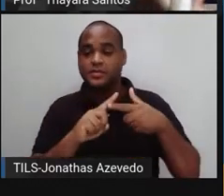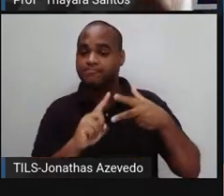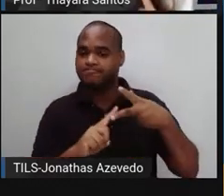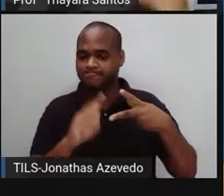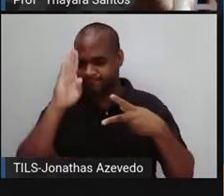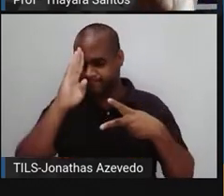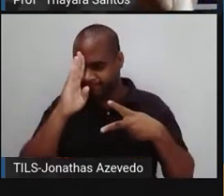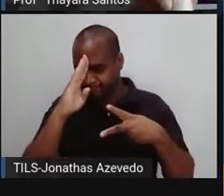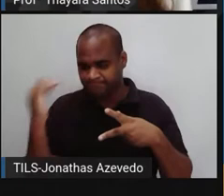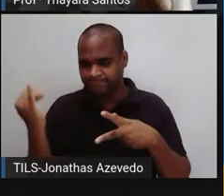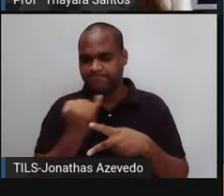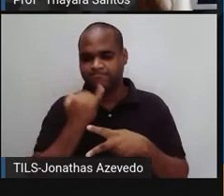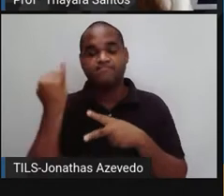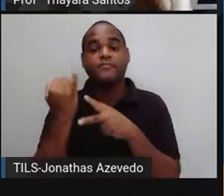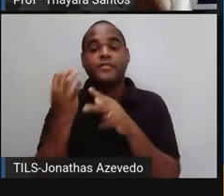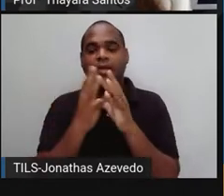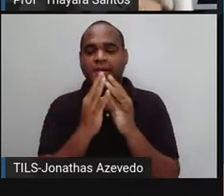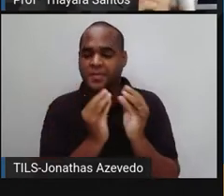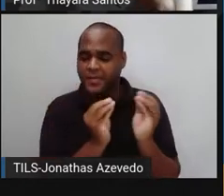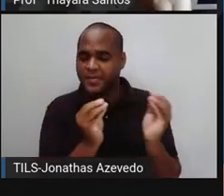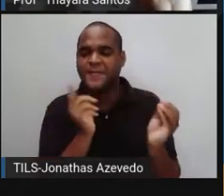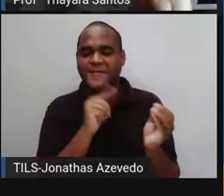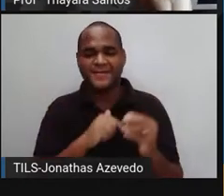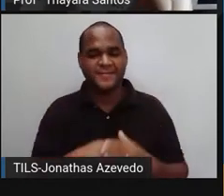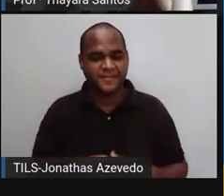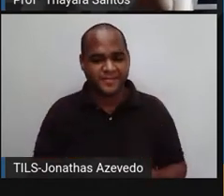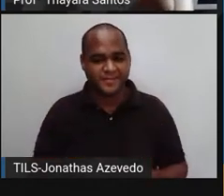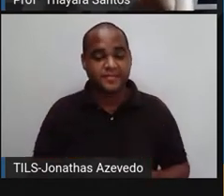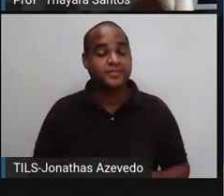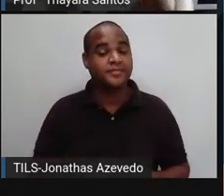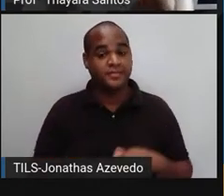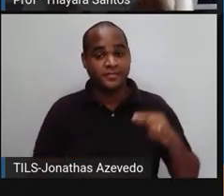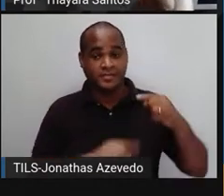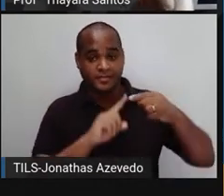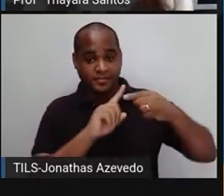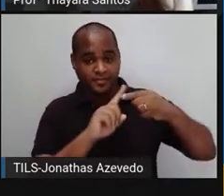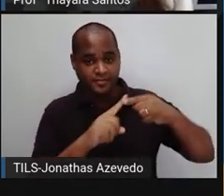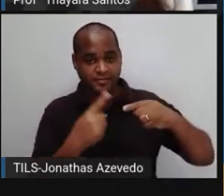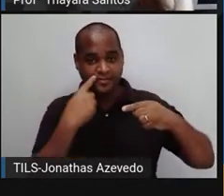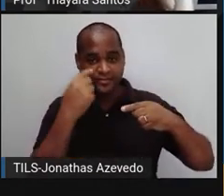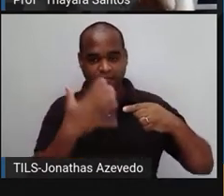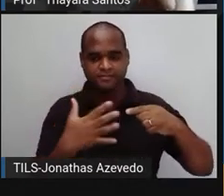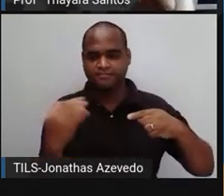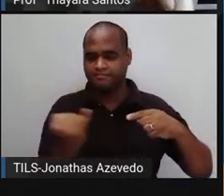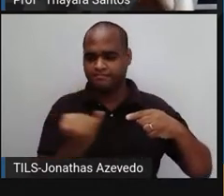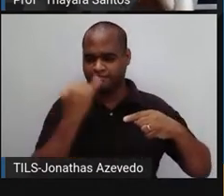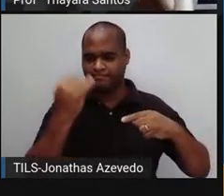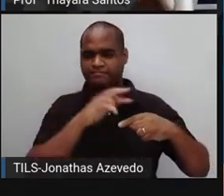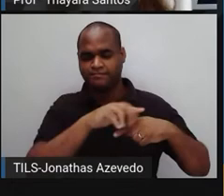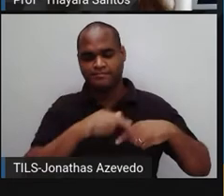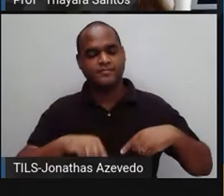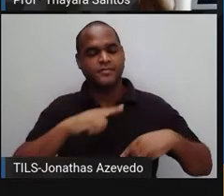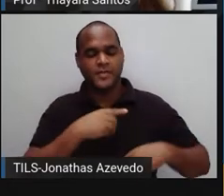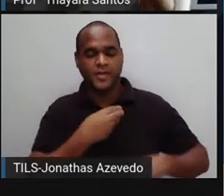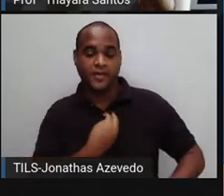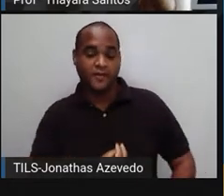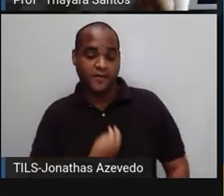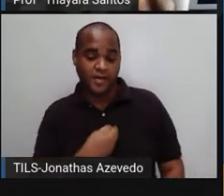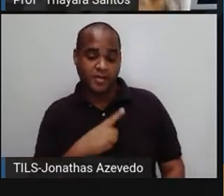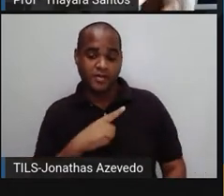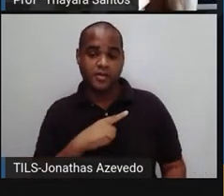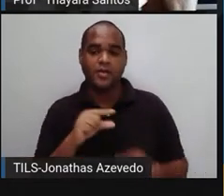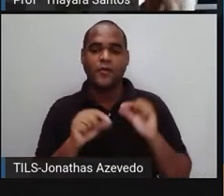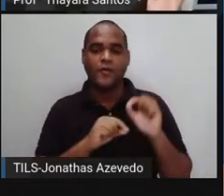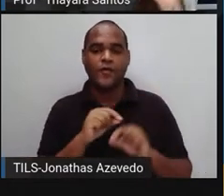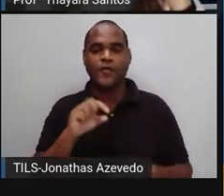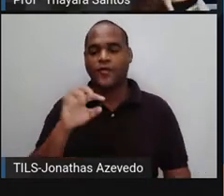principais agentes decompositores aí. Primeiro, os fungos são aqueles organismos que estão presentes no reino